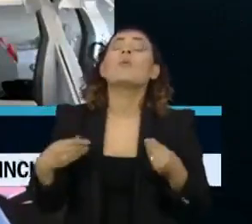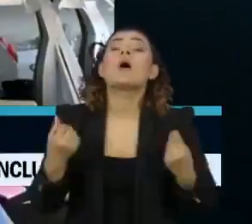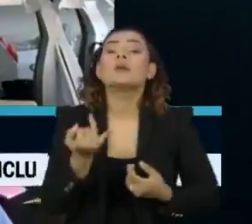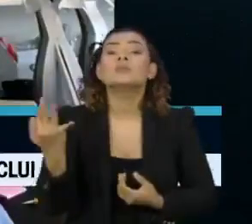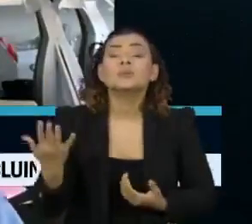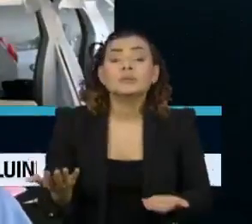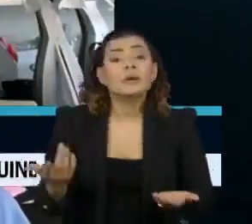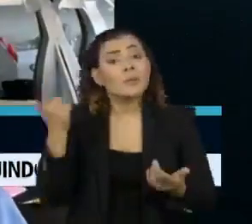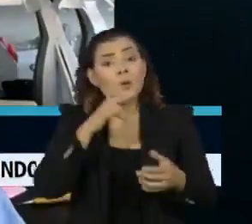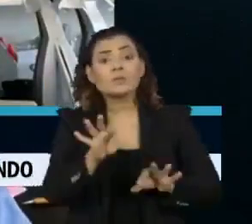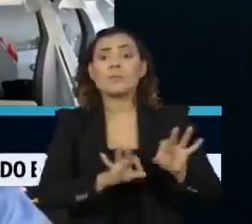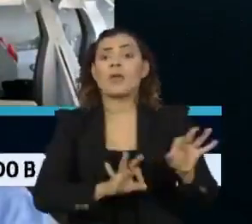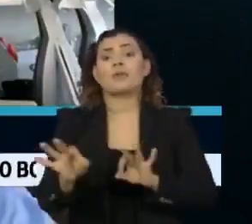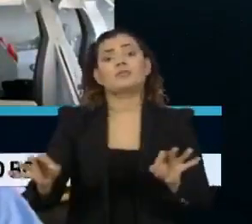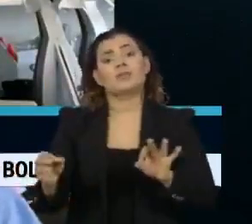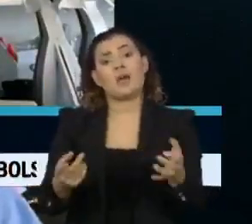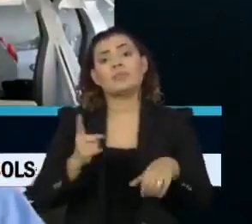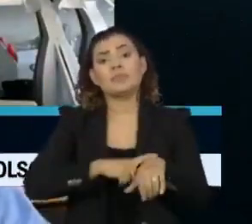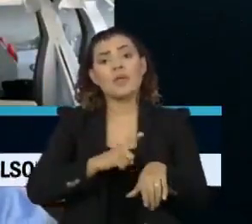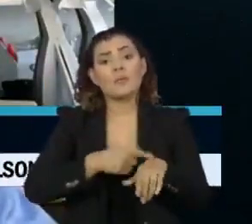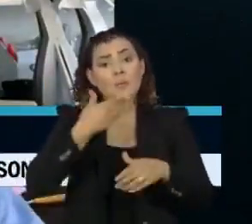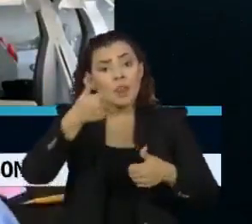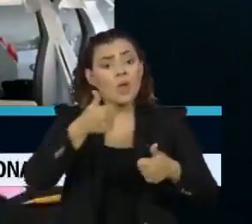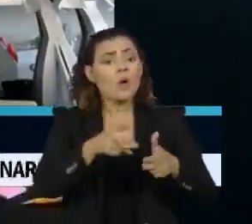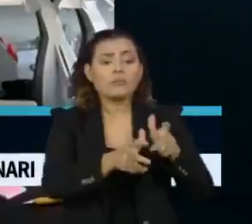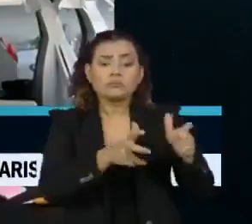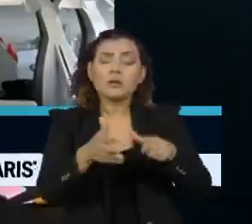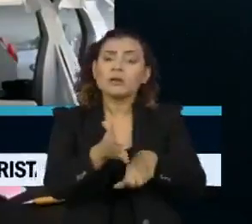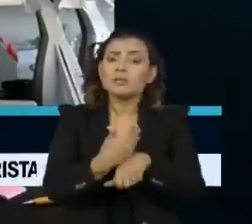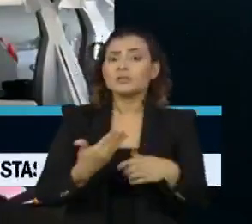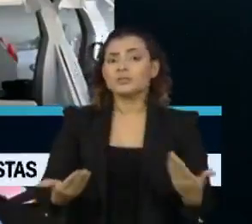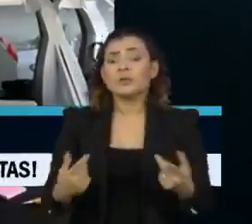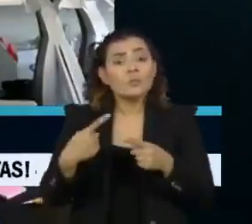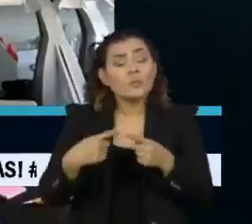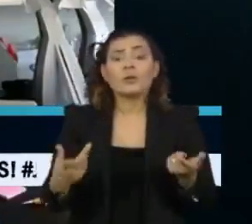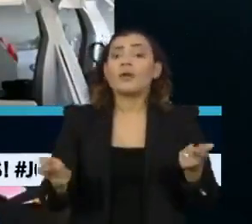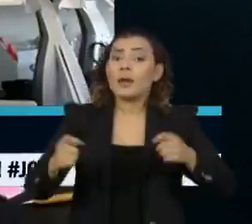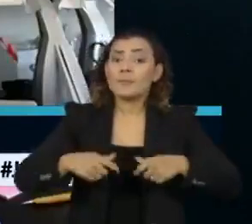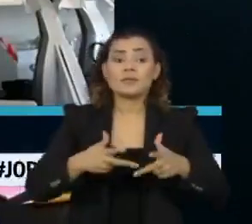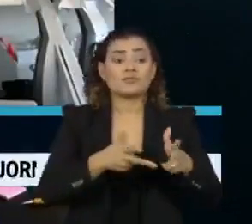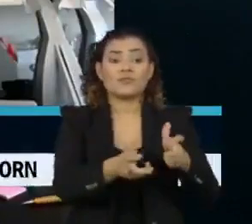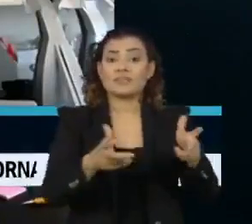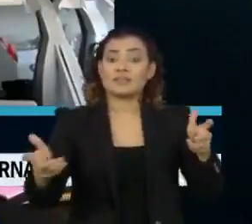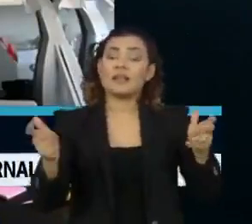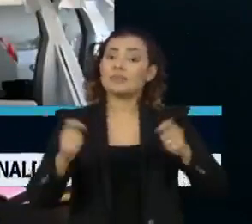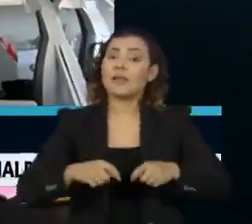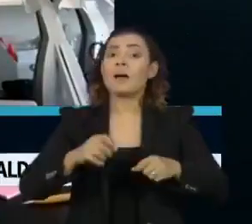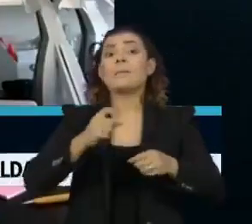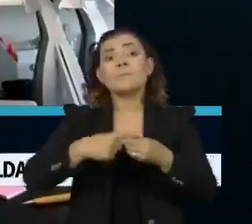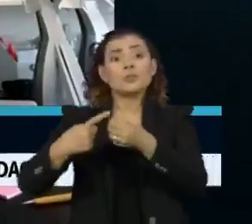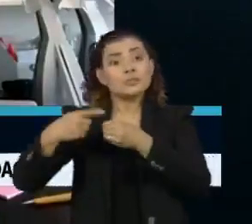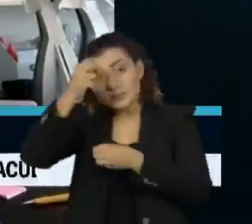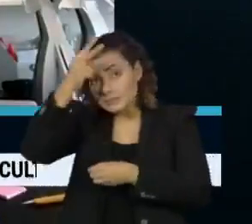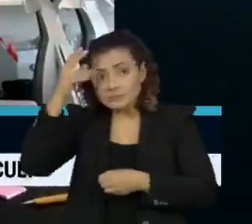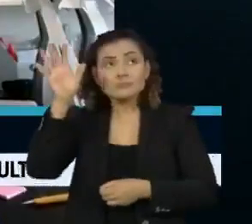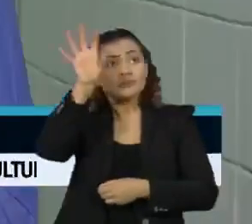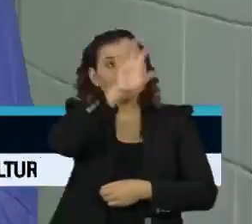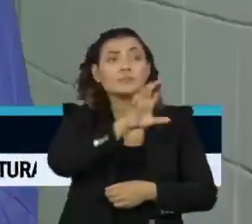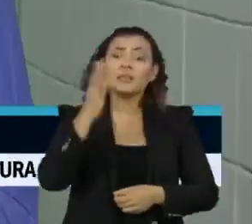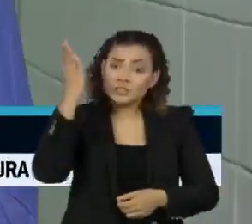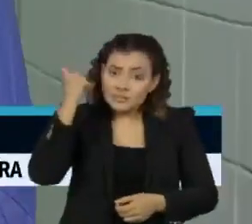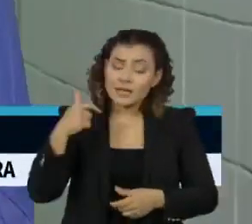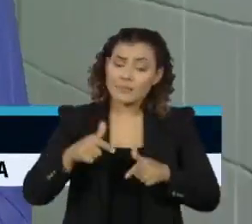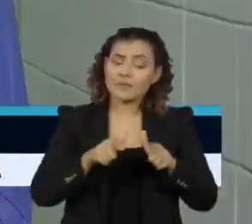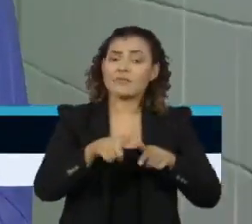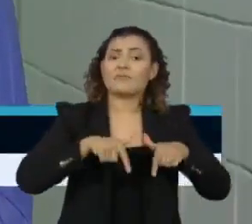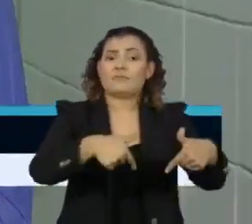municípios poderem se planejar com um tempo maior, com antecedência maior. Porque a capacidade de vacinar, os municípios brasileiros têm, nós sabemos vacinar.